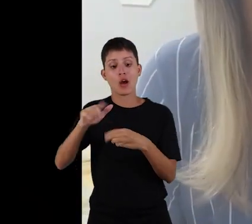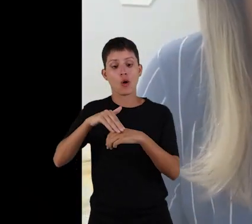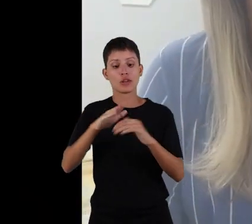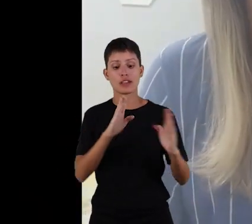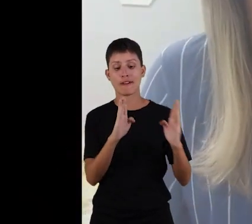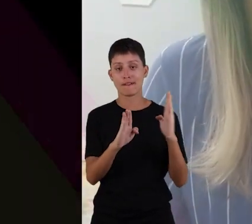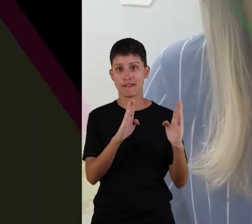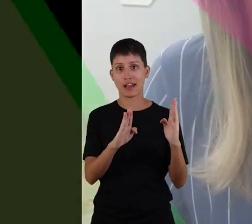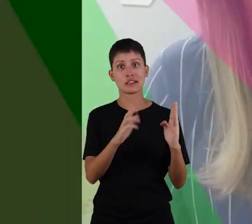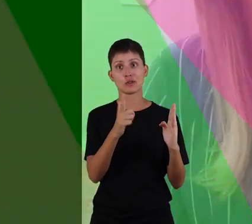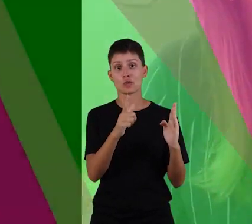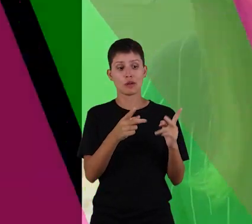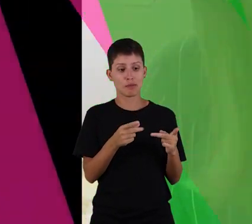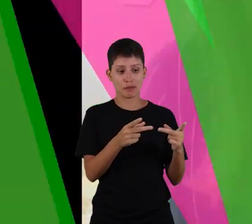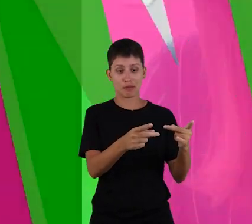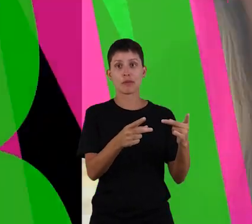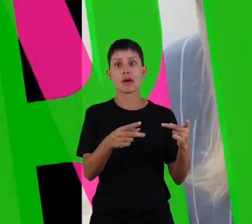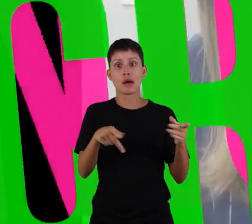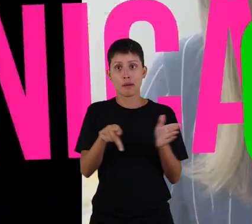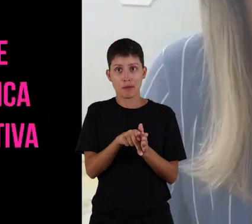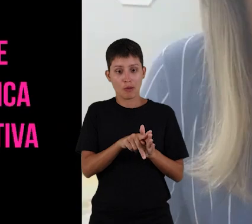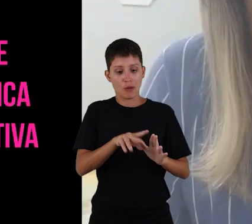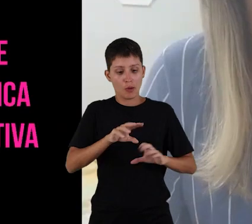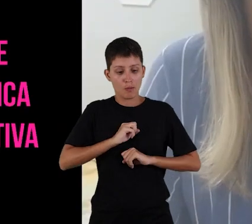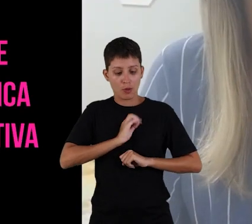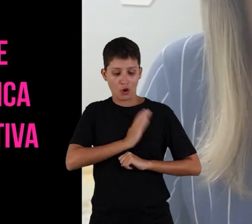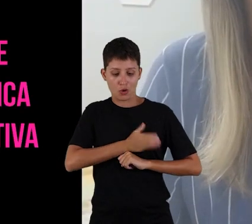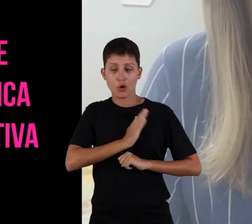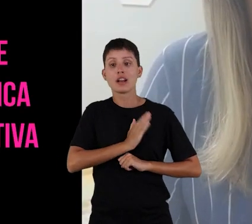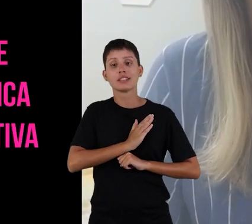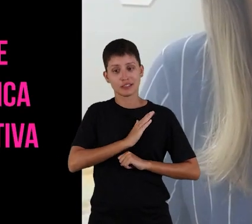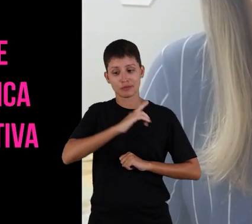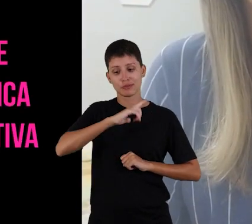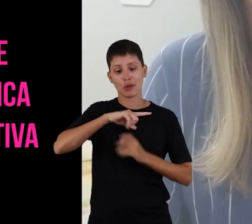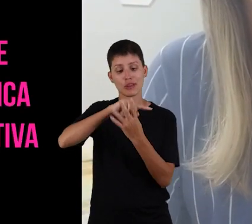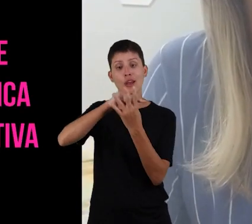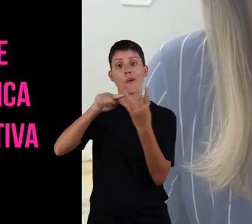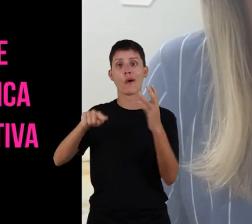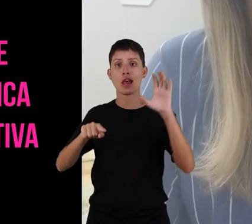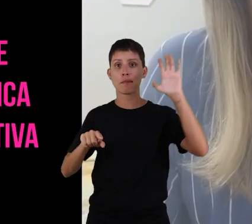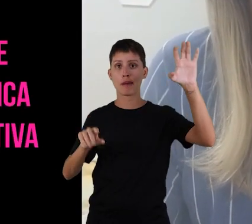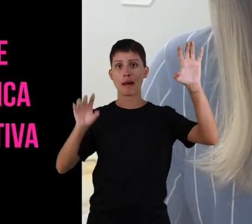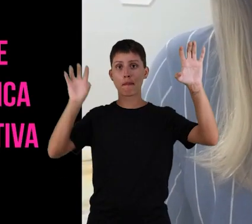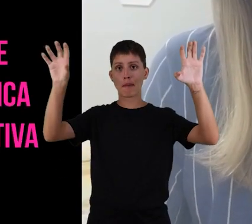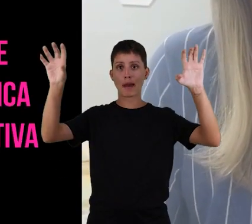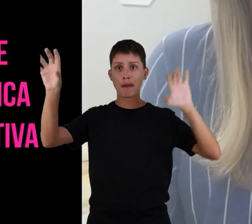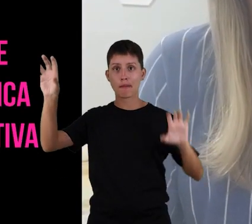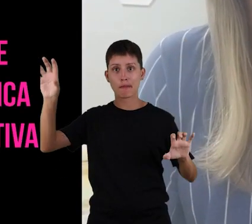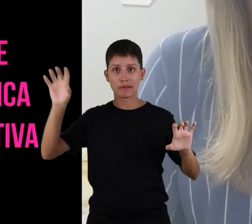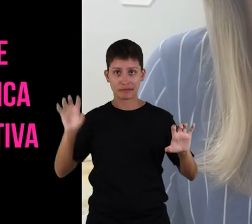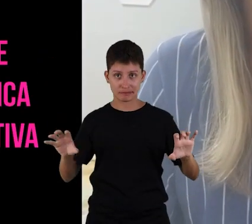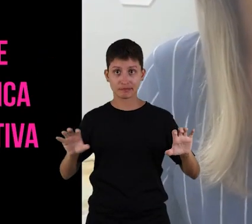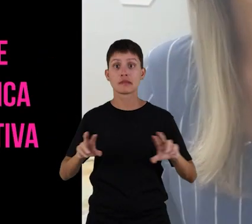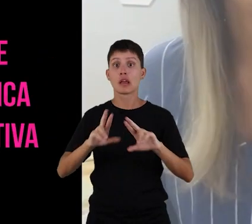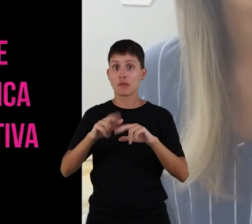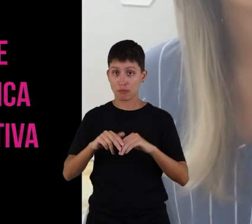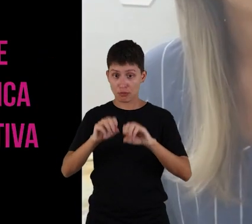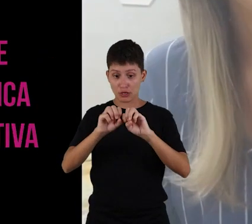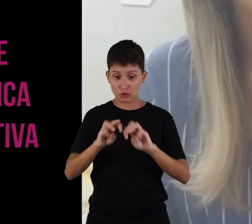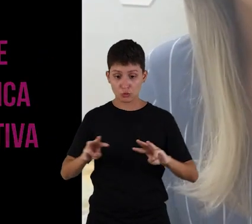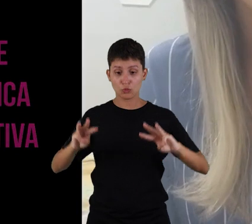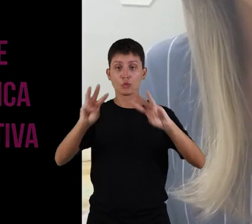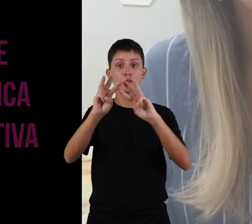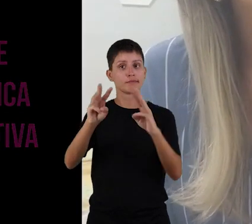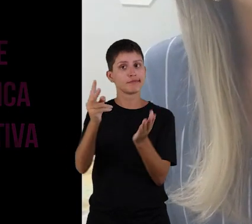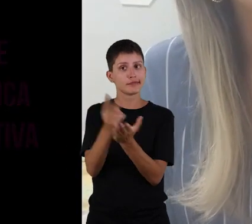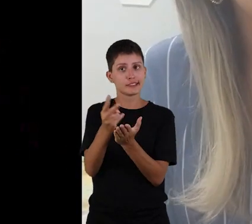é a mais letal, temos também a forma digestiva e temos a forma mista, que é a cardia digestiva. Sabendo disso, a Organização Mundial de